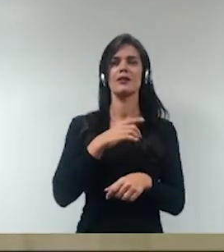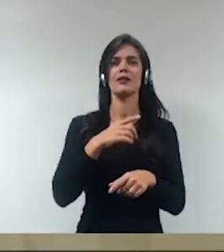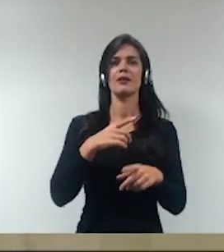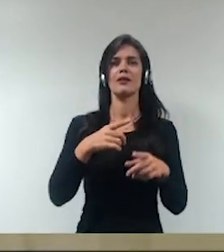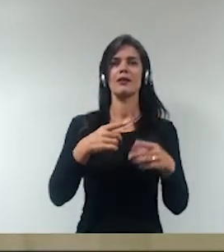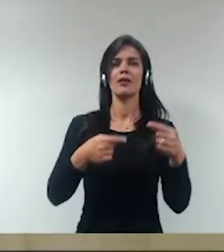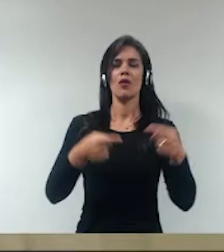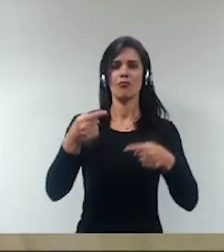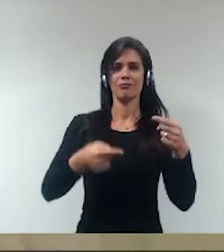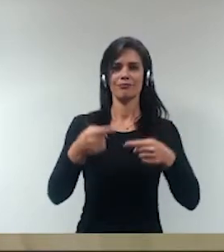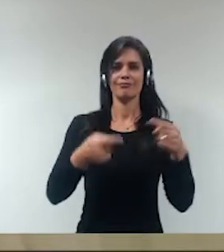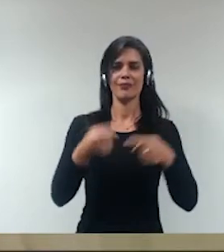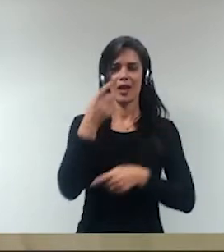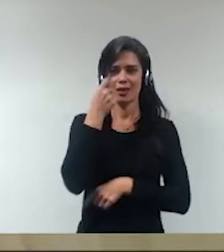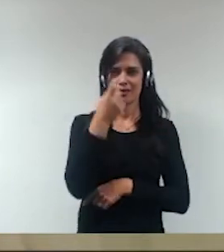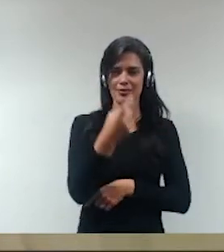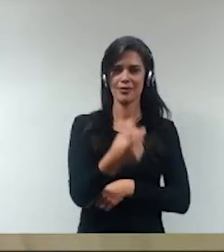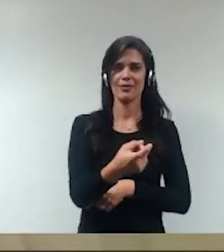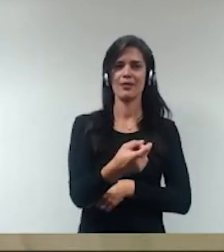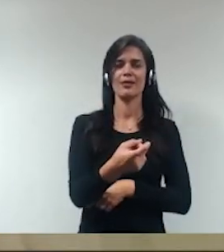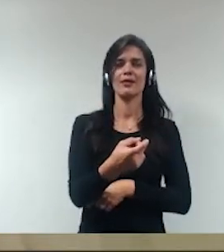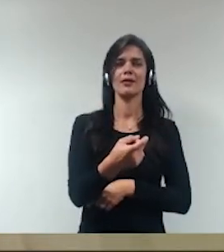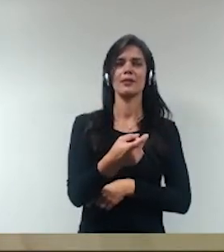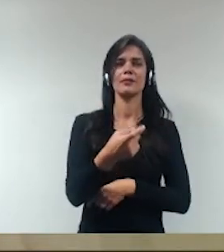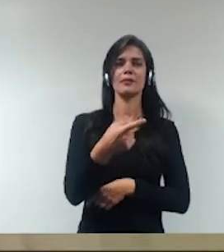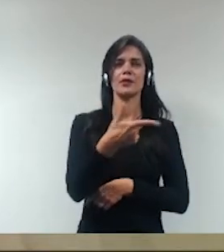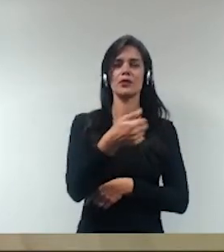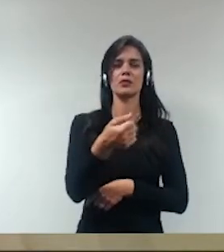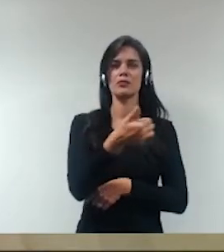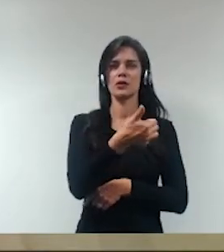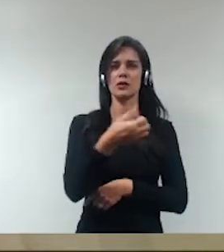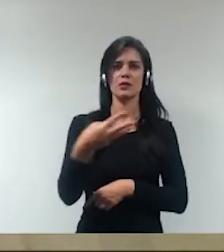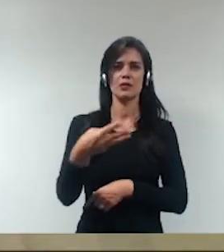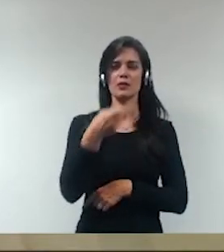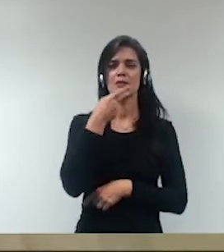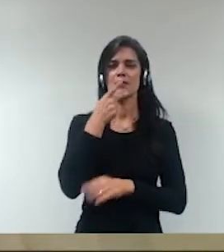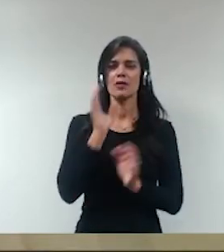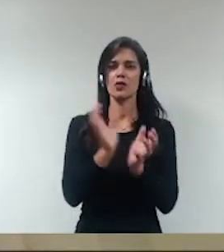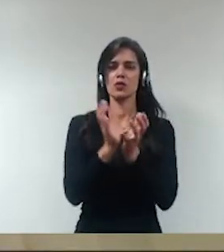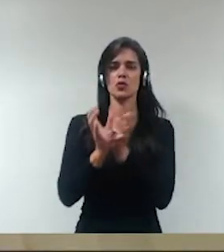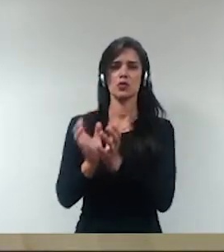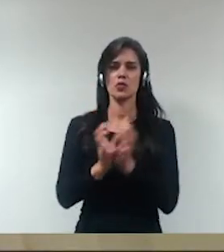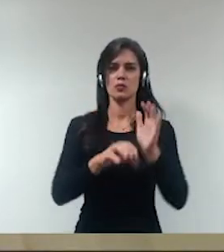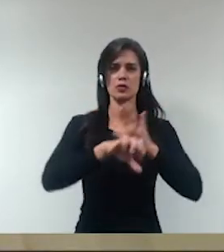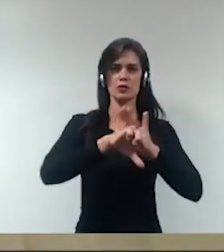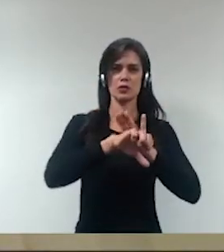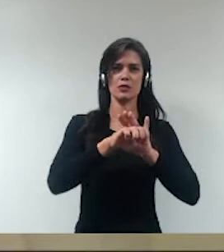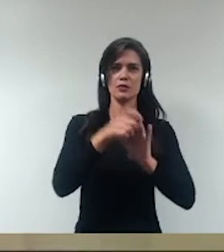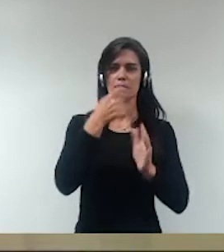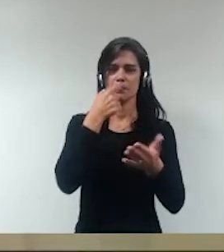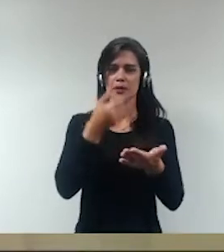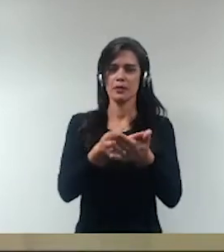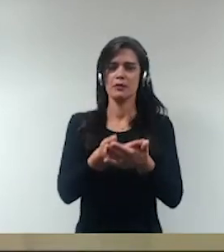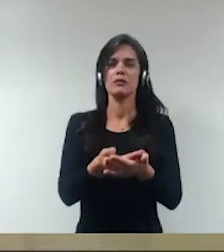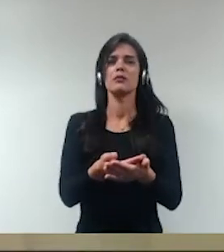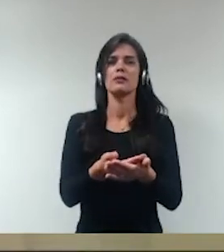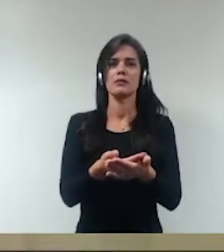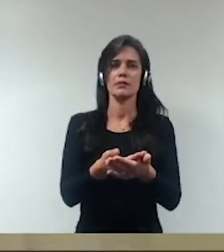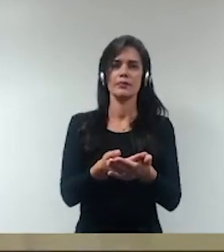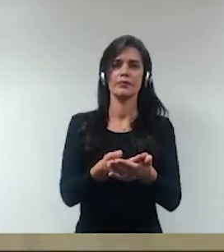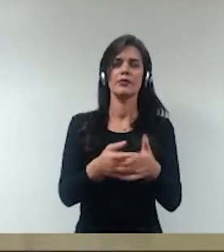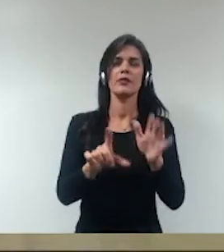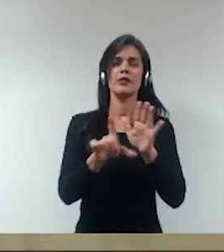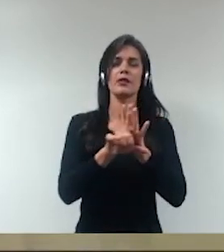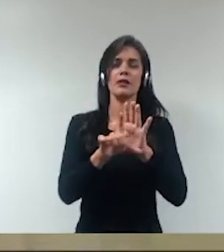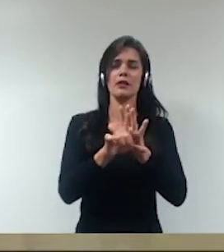a lei 12.850 também de 2013, que trata das organizações criminosas, e aí, mais recentemente, um pouco após, a lei 12